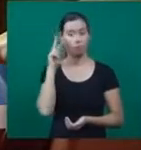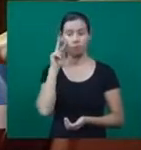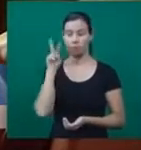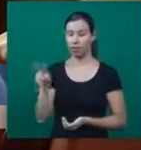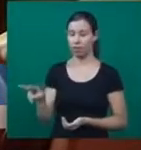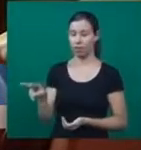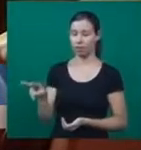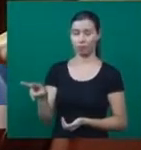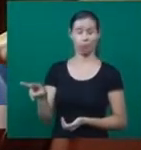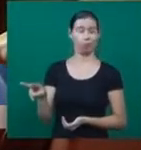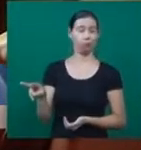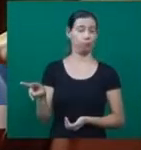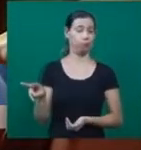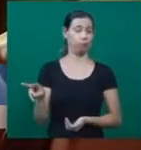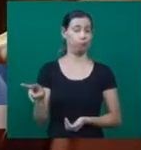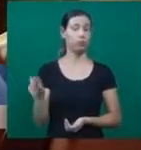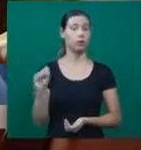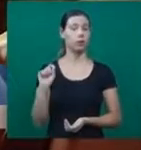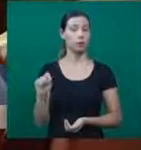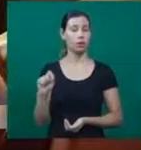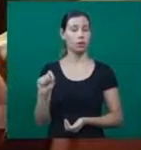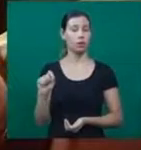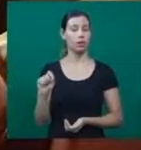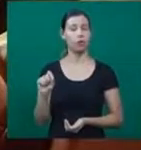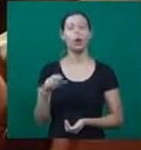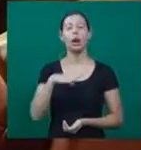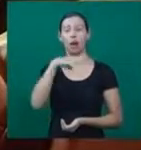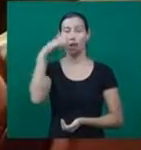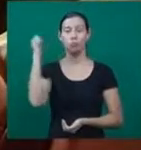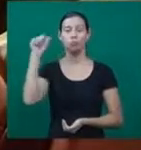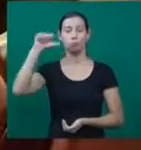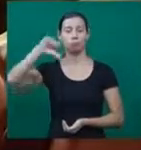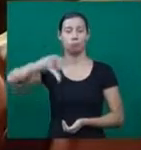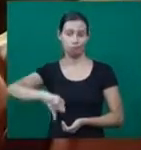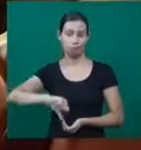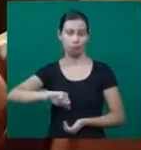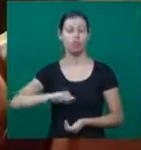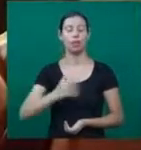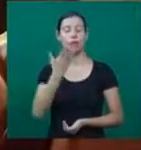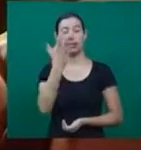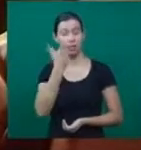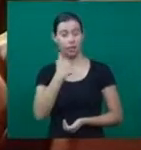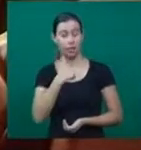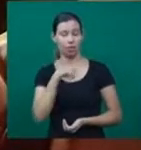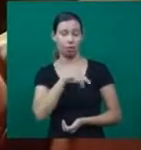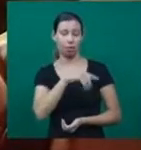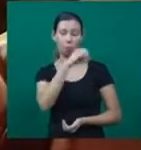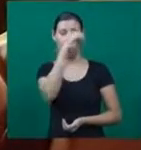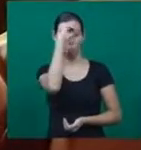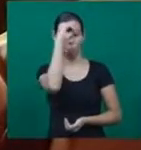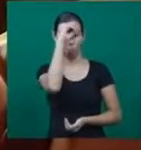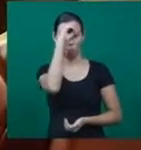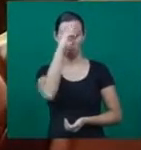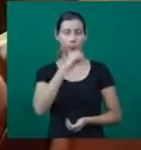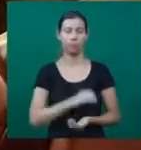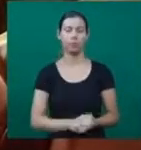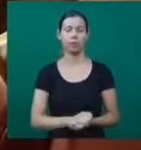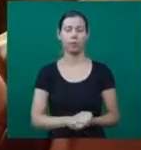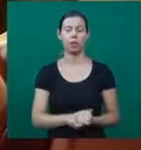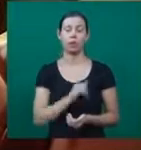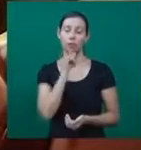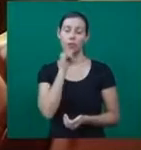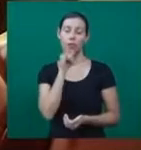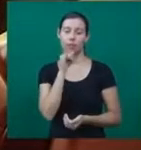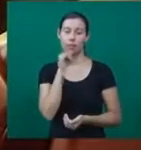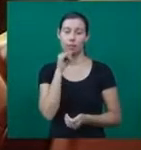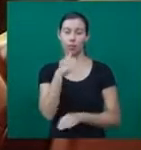desfaz da gente. E por incrível que pareça, André, os adultos são os piores. Porque a criança, às vezes, não tem conhecimento do assunto. E eu atravessar na rua, elas